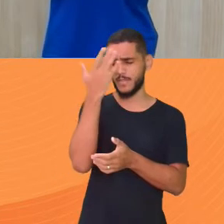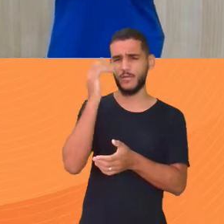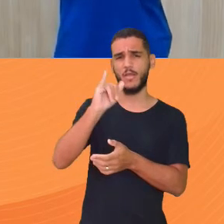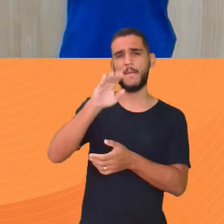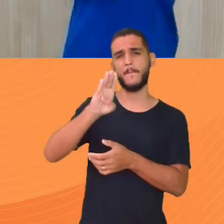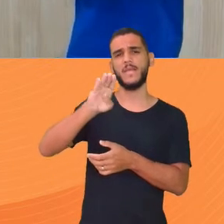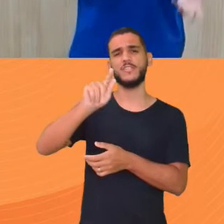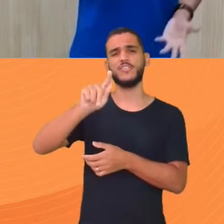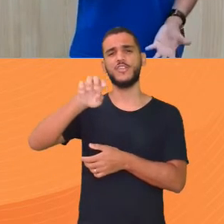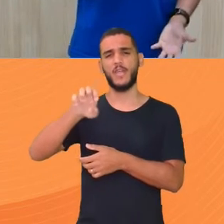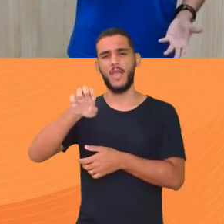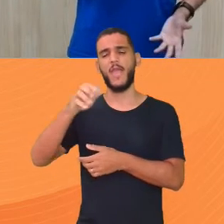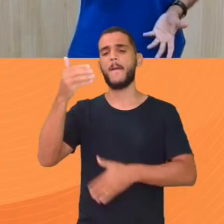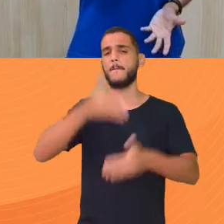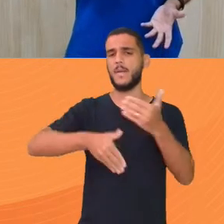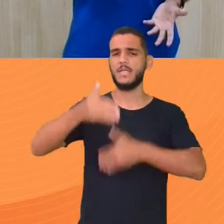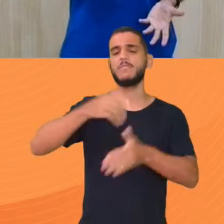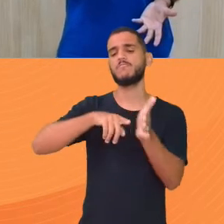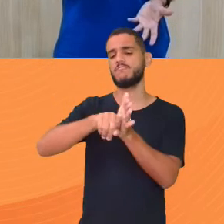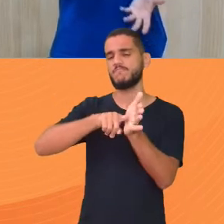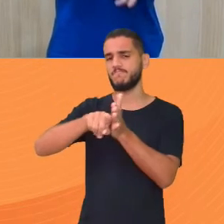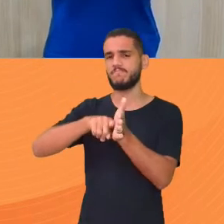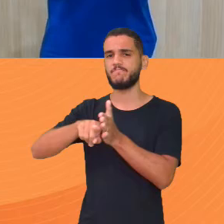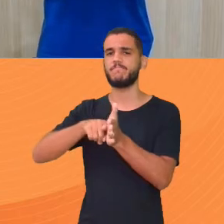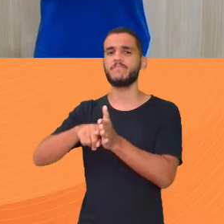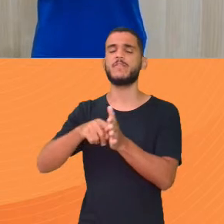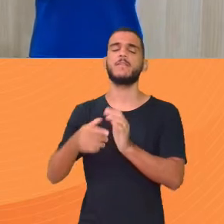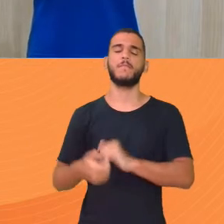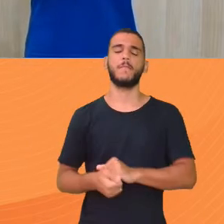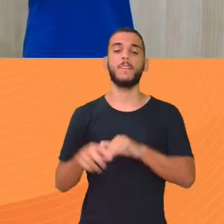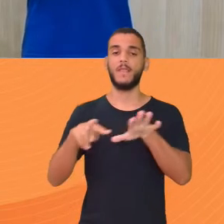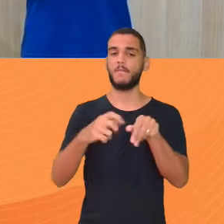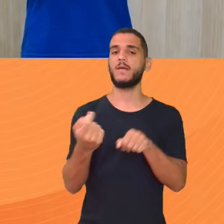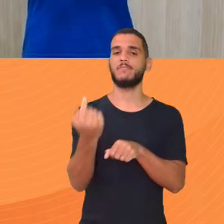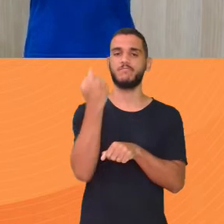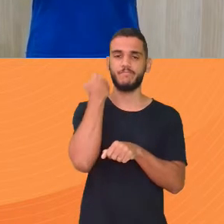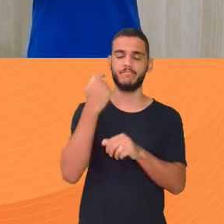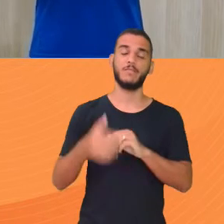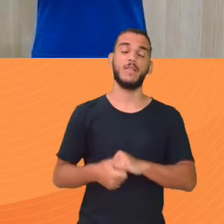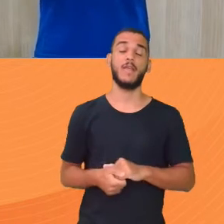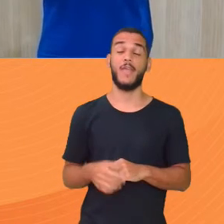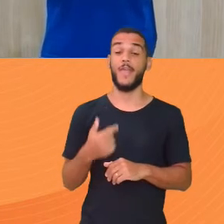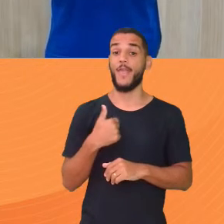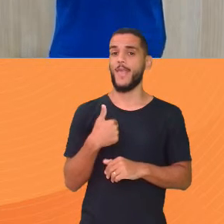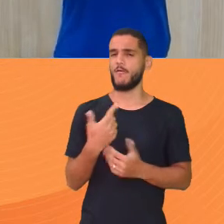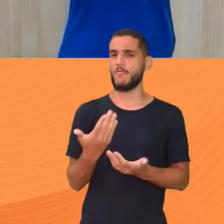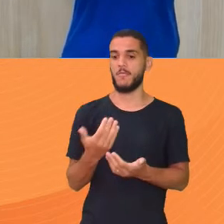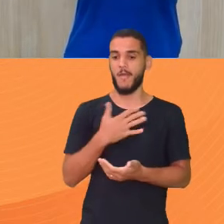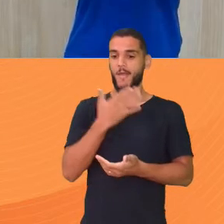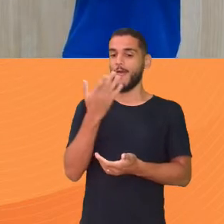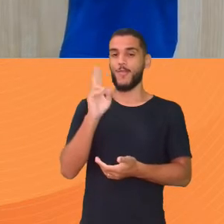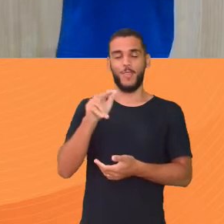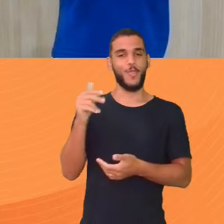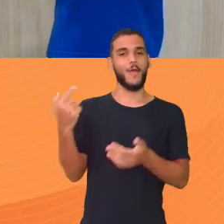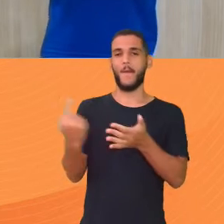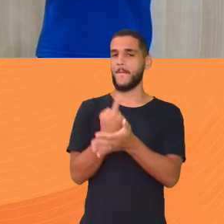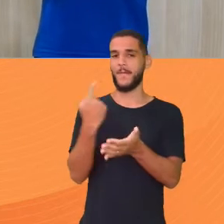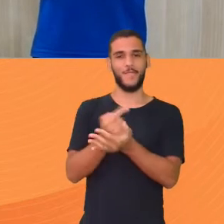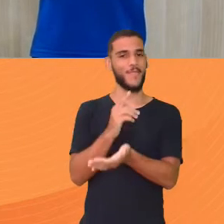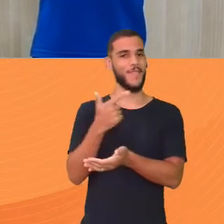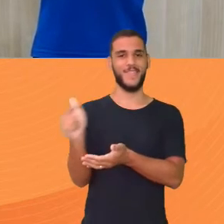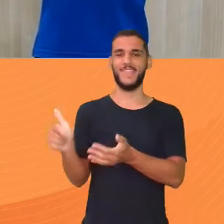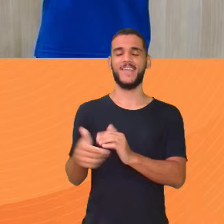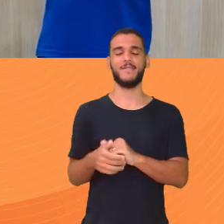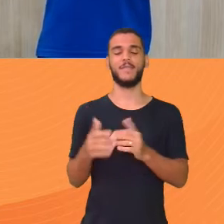Eu participei da pesquisa Retrasada a semana E aí Eu fiquei até surpreso Porque eu nunca fui, né E aí Eu representei